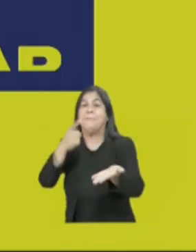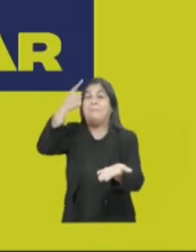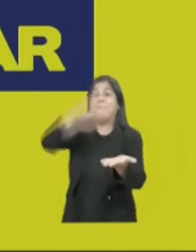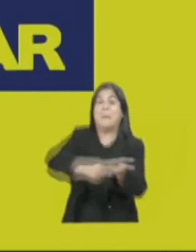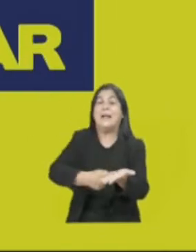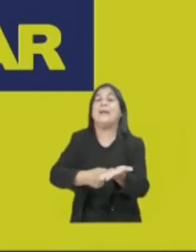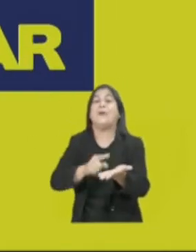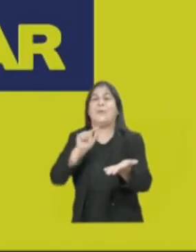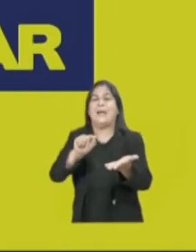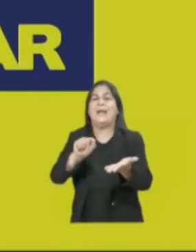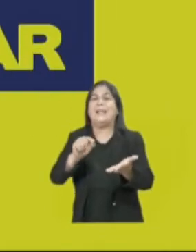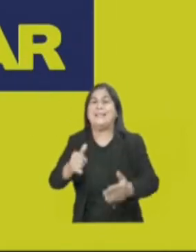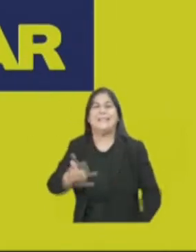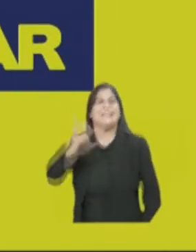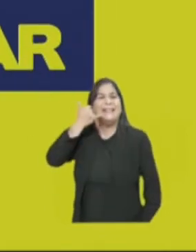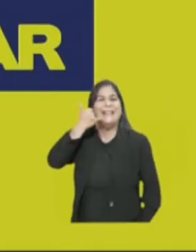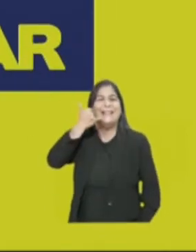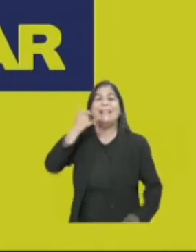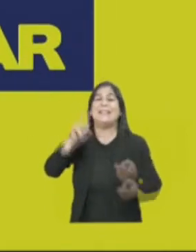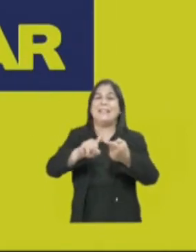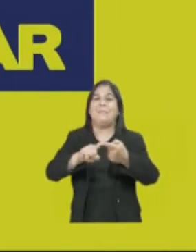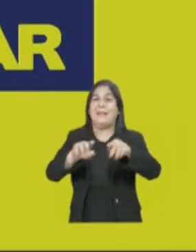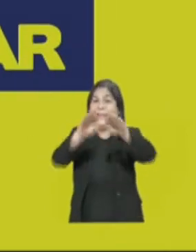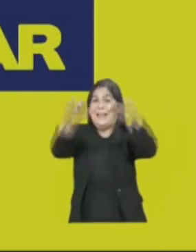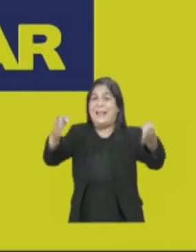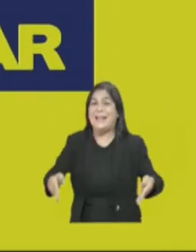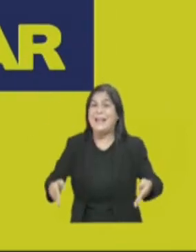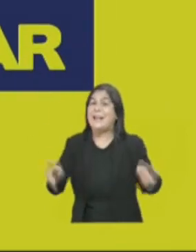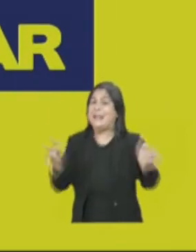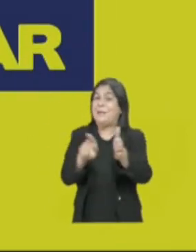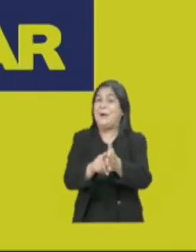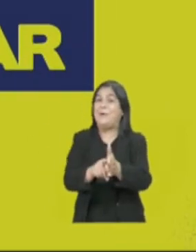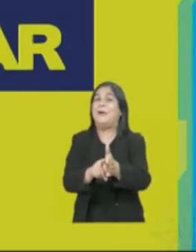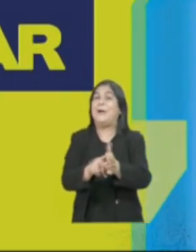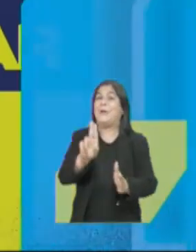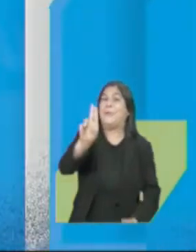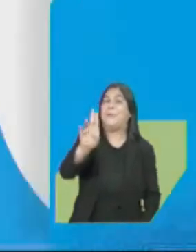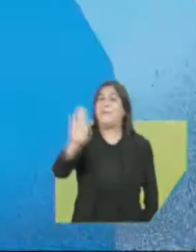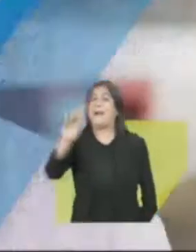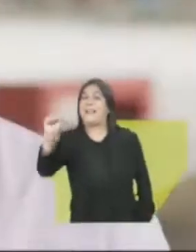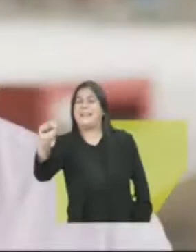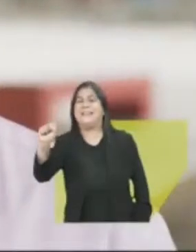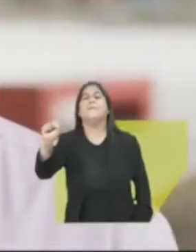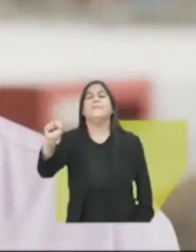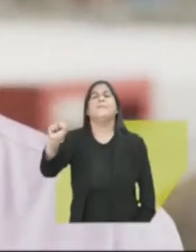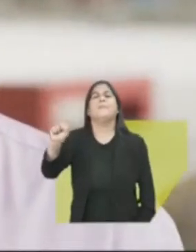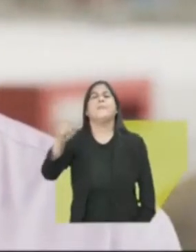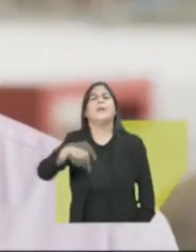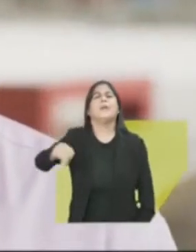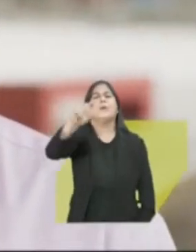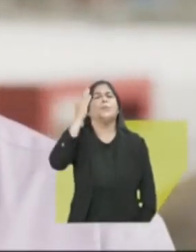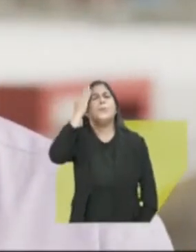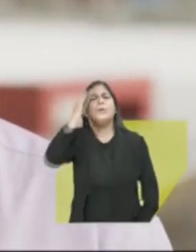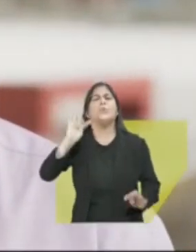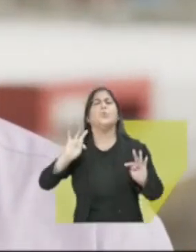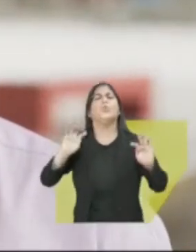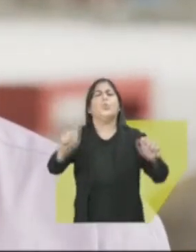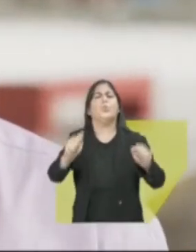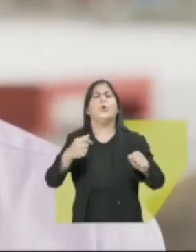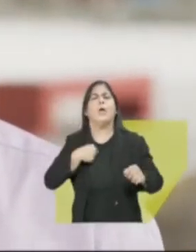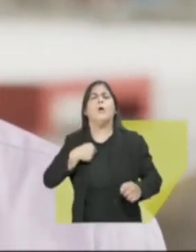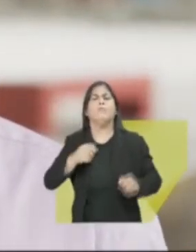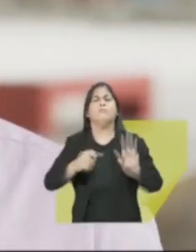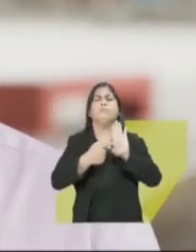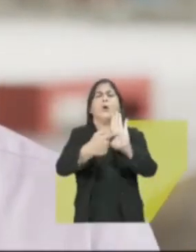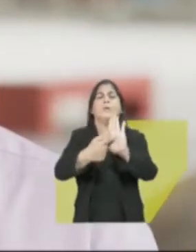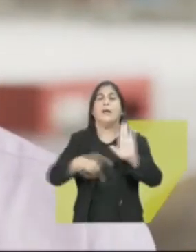poderão ser feitas pelo celular ou no terminal eletrônico na própria UBS. Para saber tudo o que vou fazer pelos bairros da nossa